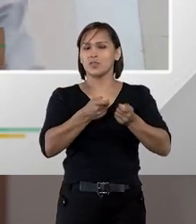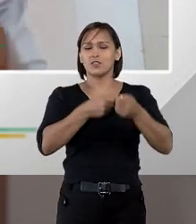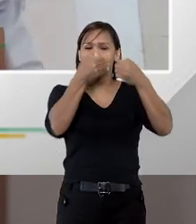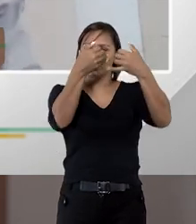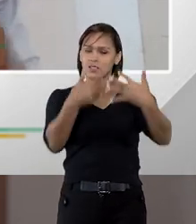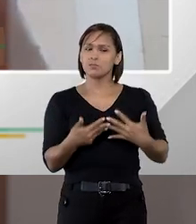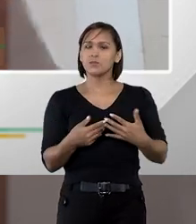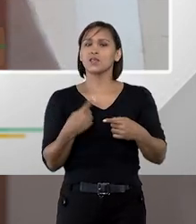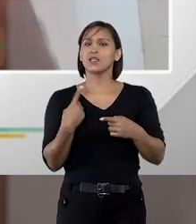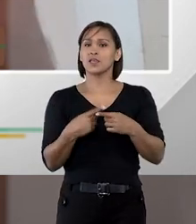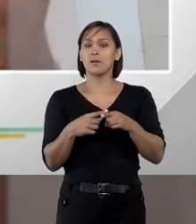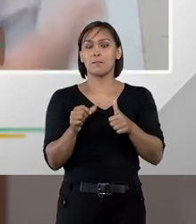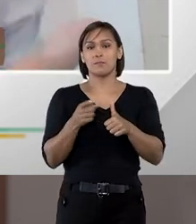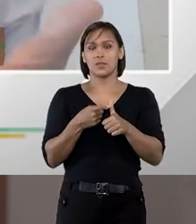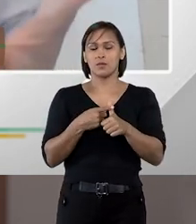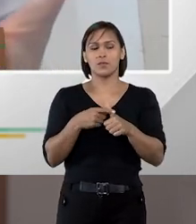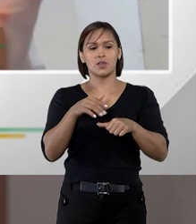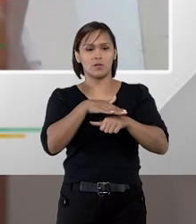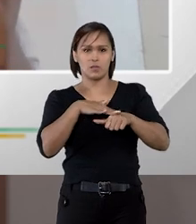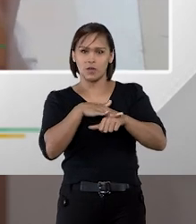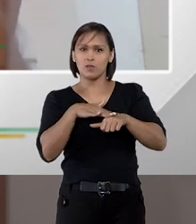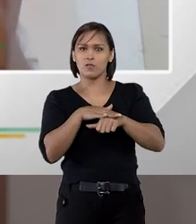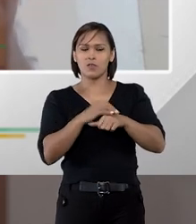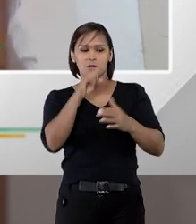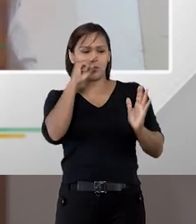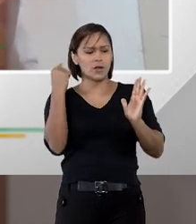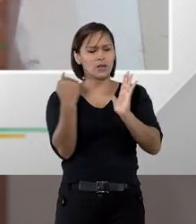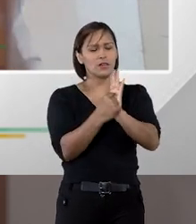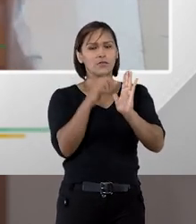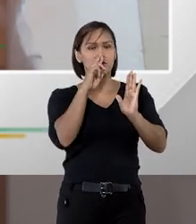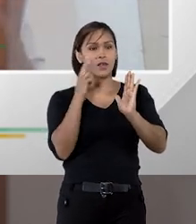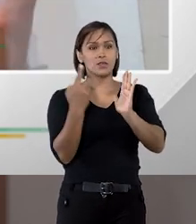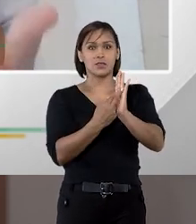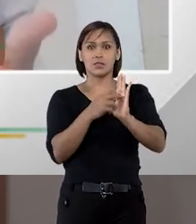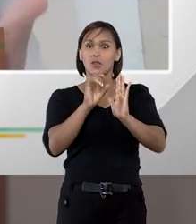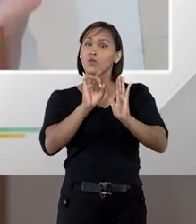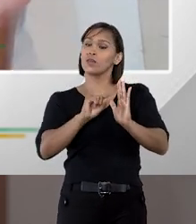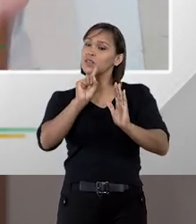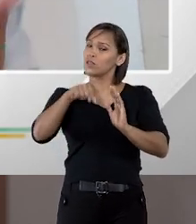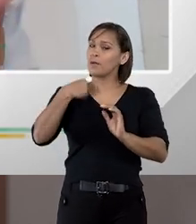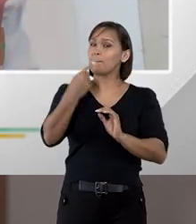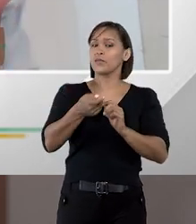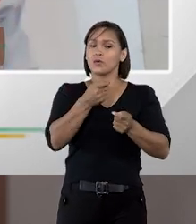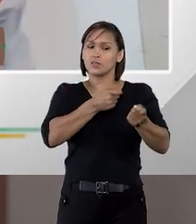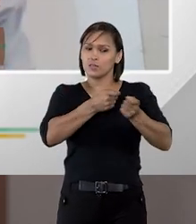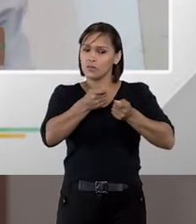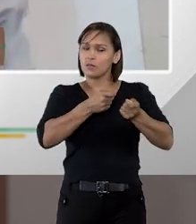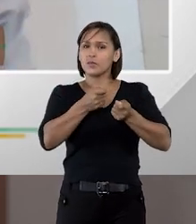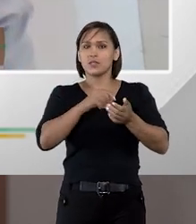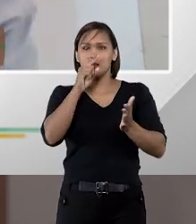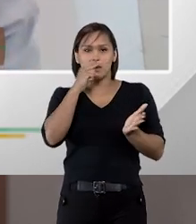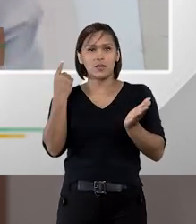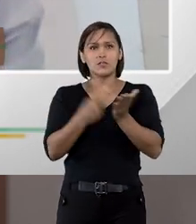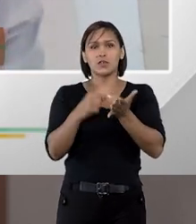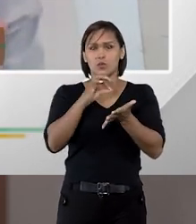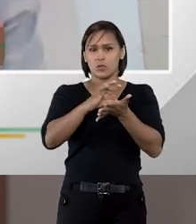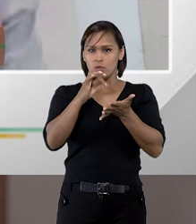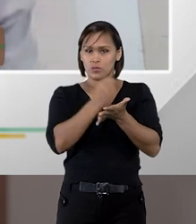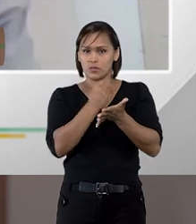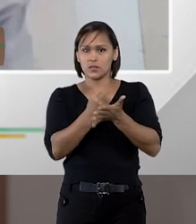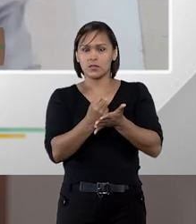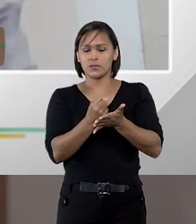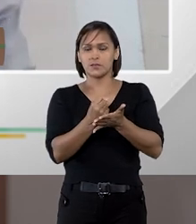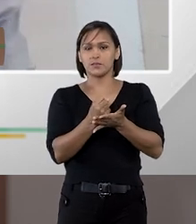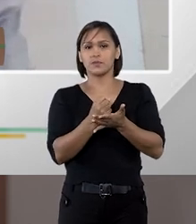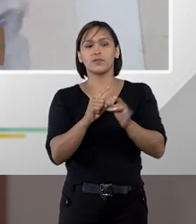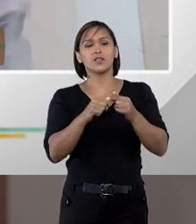explica bem a ideia de que primeiro será feito um diálogo para definir a solução, e depois será feita a competição para definir o contratado,